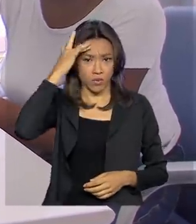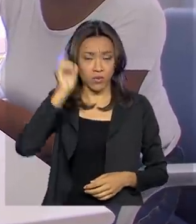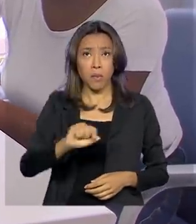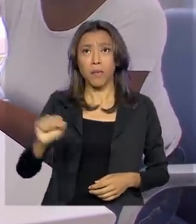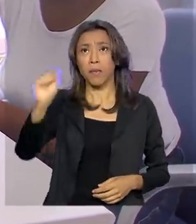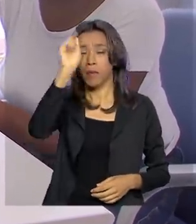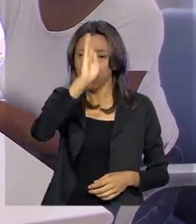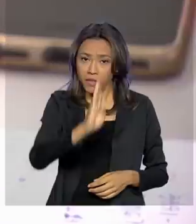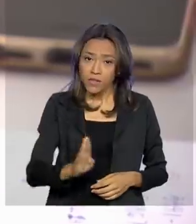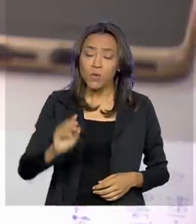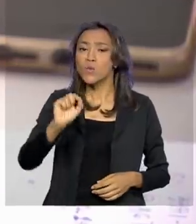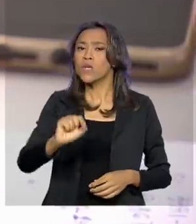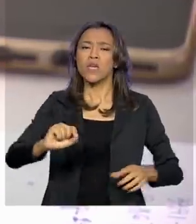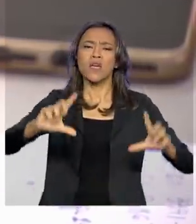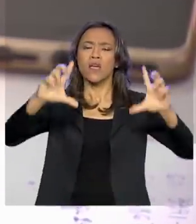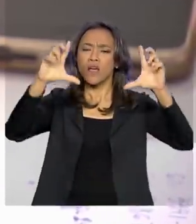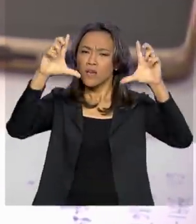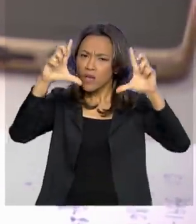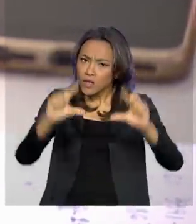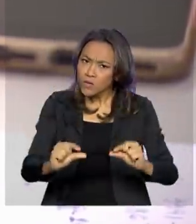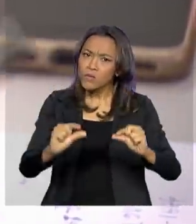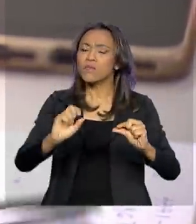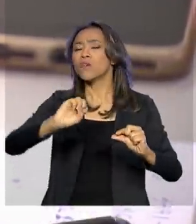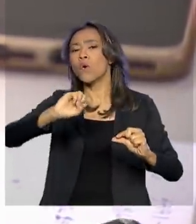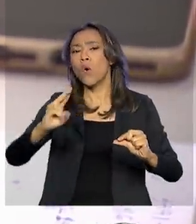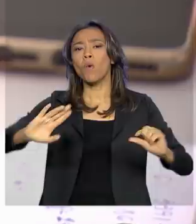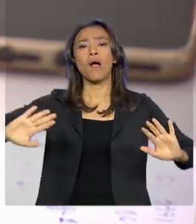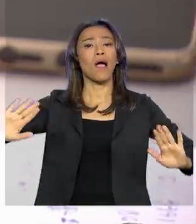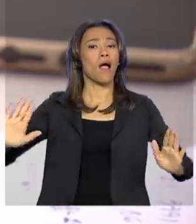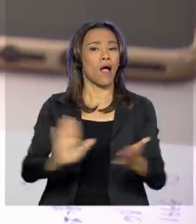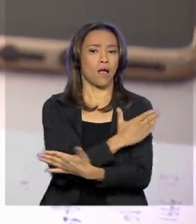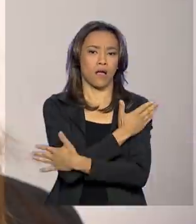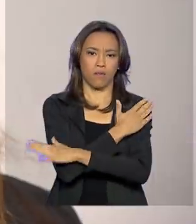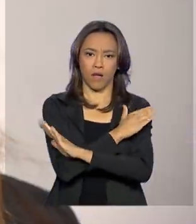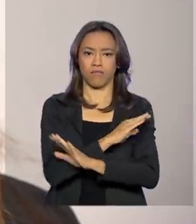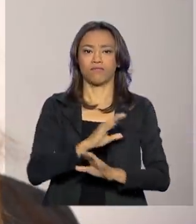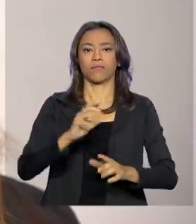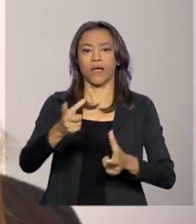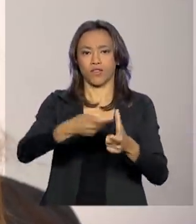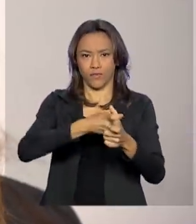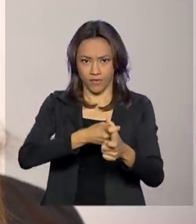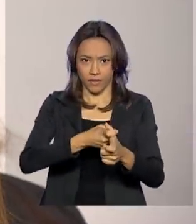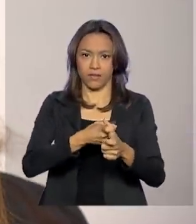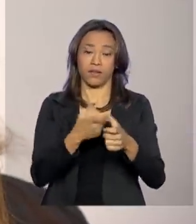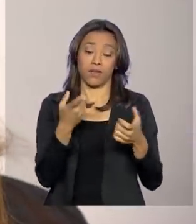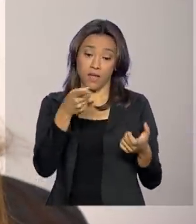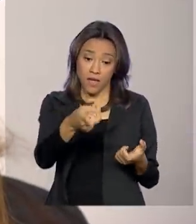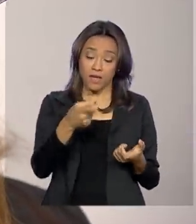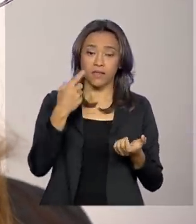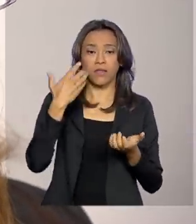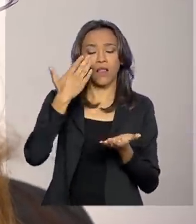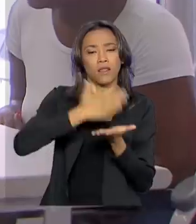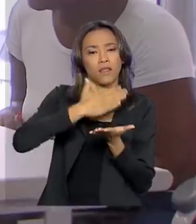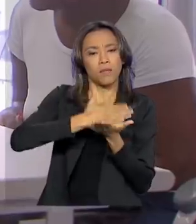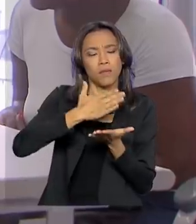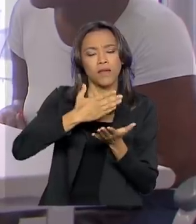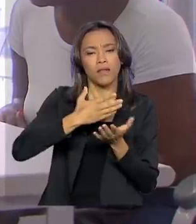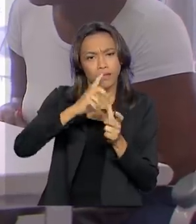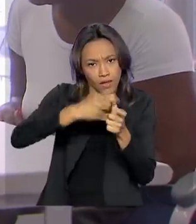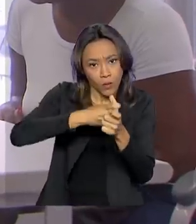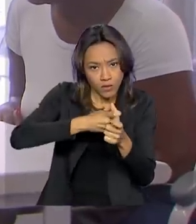país a liquidar ou renegociar suas dívidas com facilidades. A campanha negocia dívidas de créditos